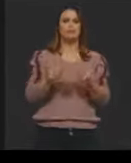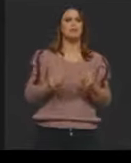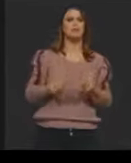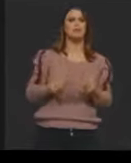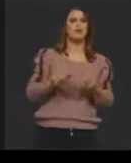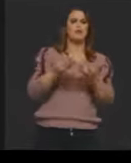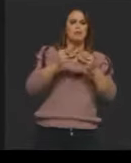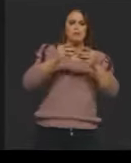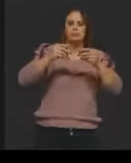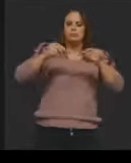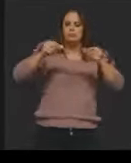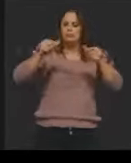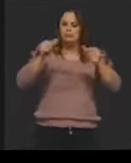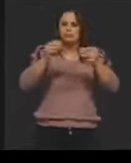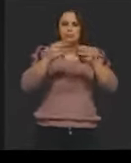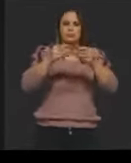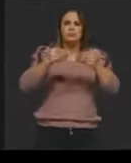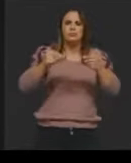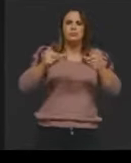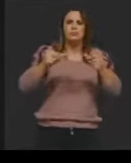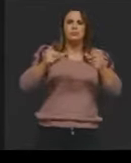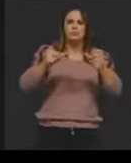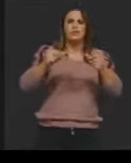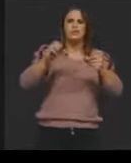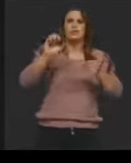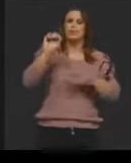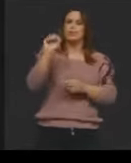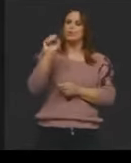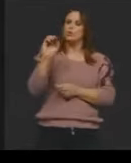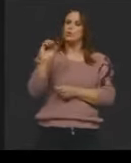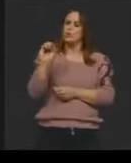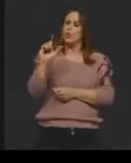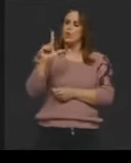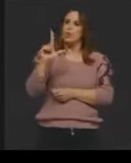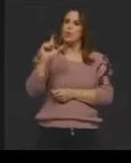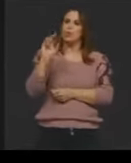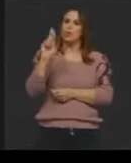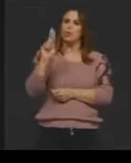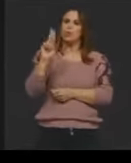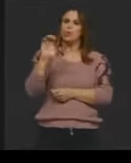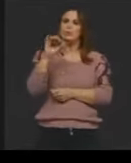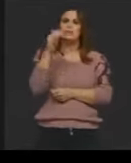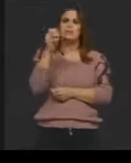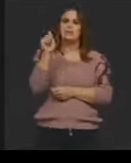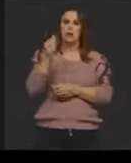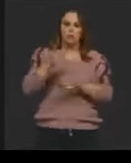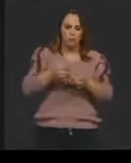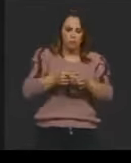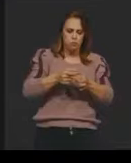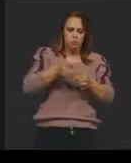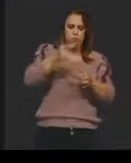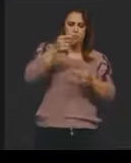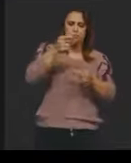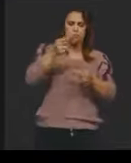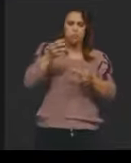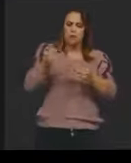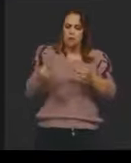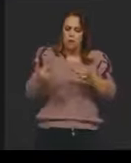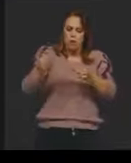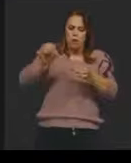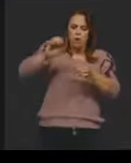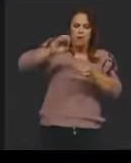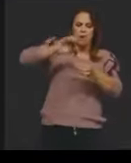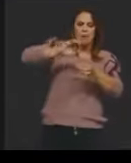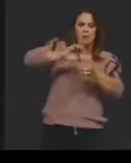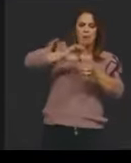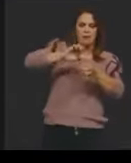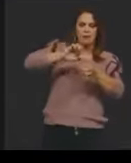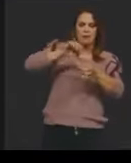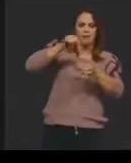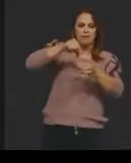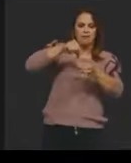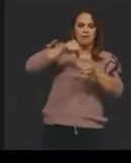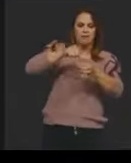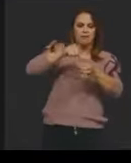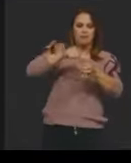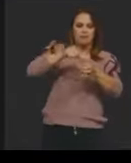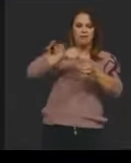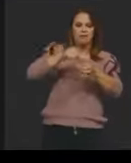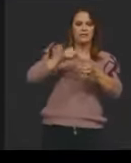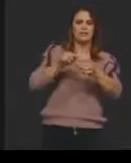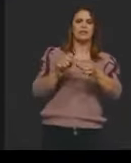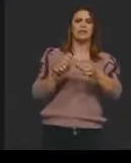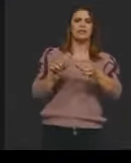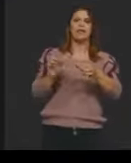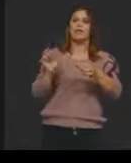nos tubos de ensaio, ou nos microtubinhos, uma solução tampão, vou colocar fragmentos de